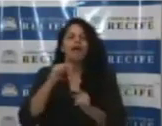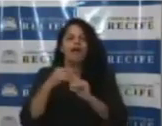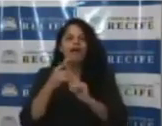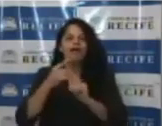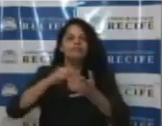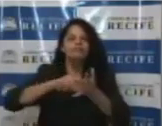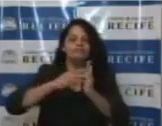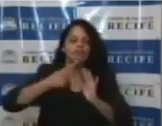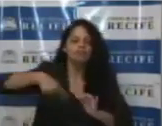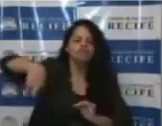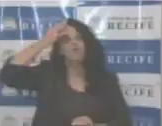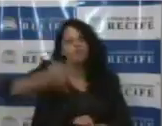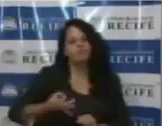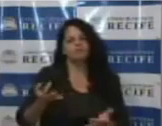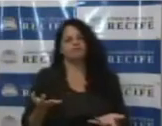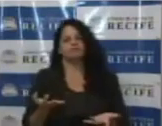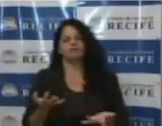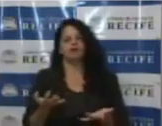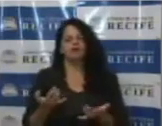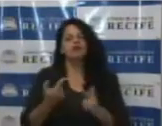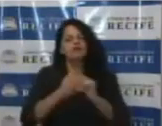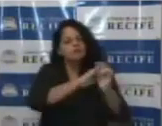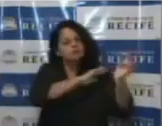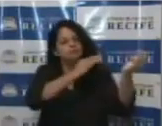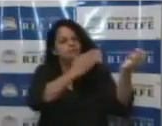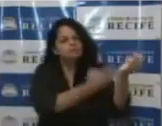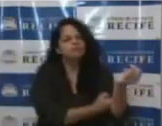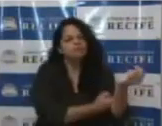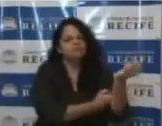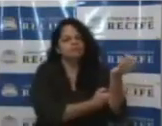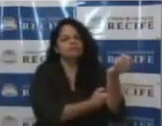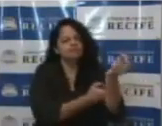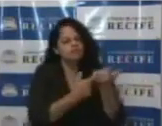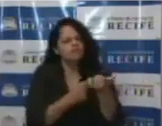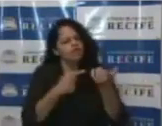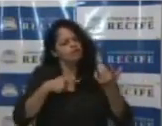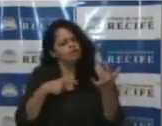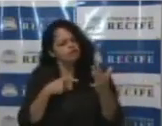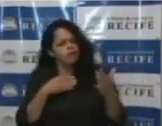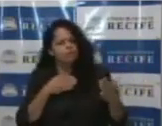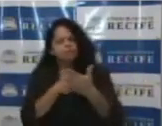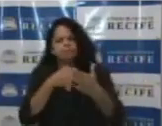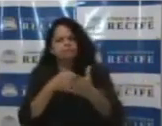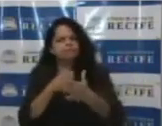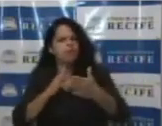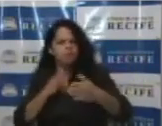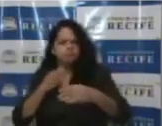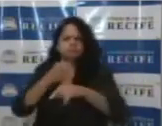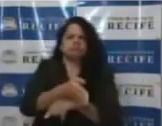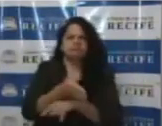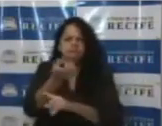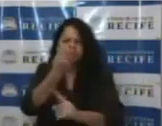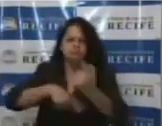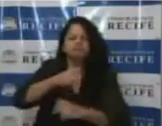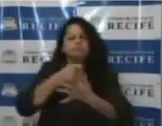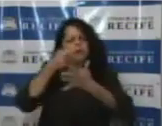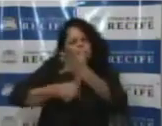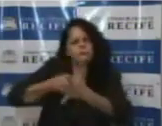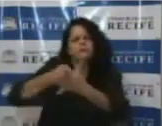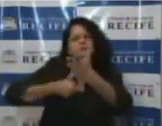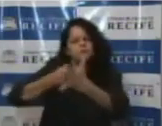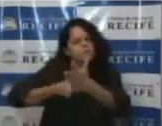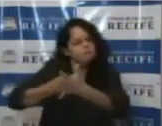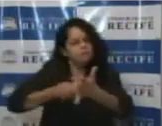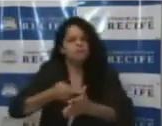entender que a força vem de superar, ela vem de a gente lutar até o fim, de a gente